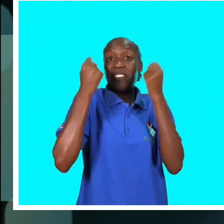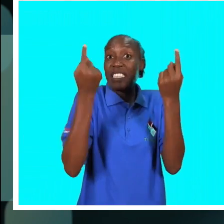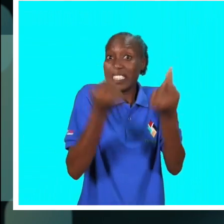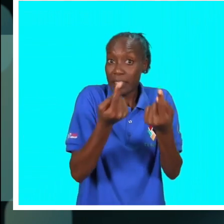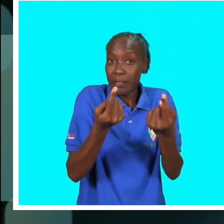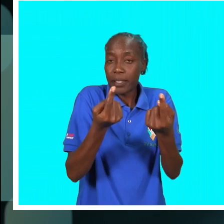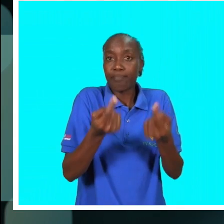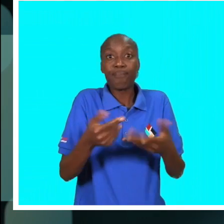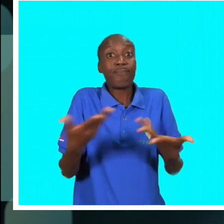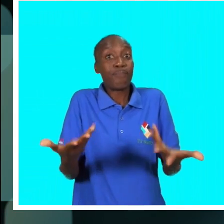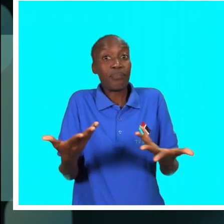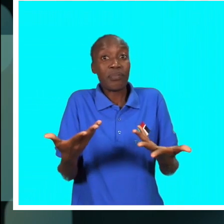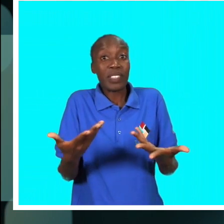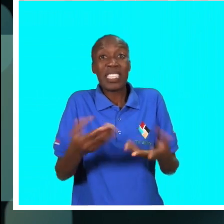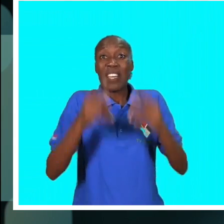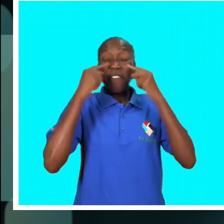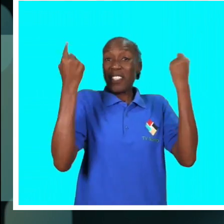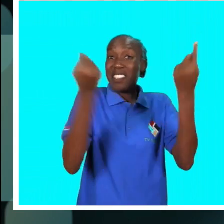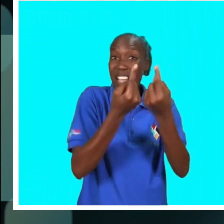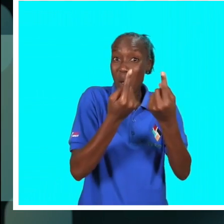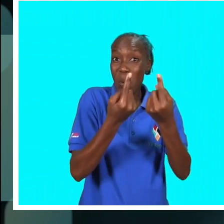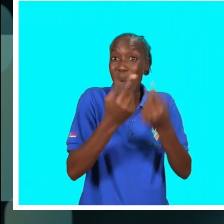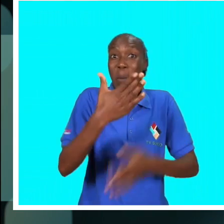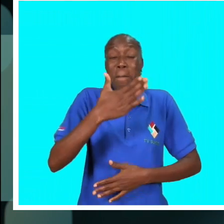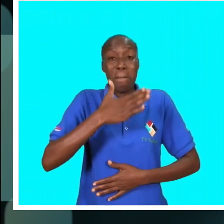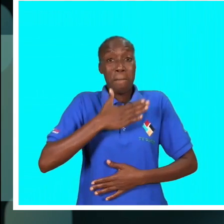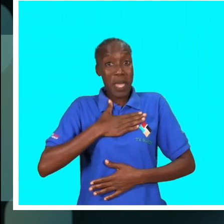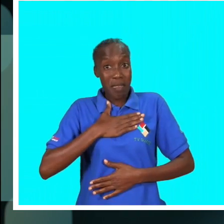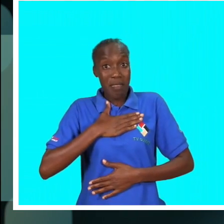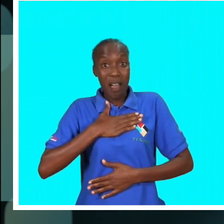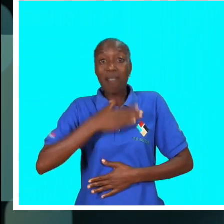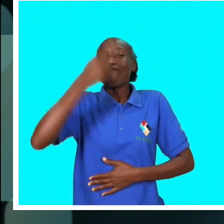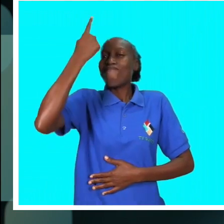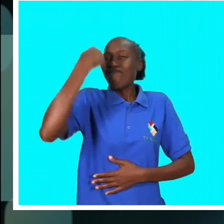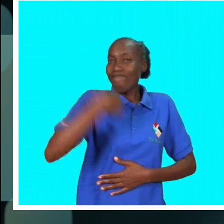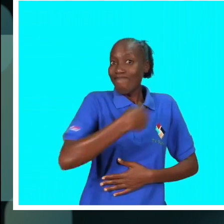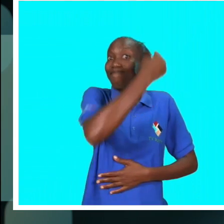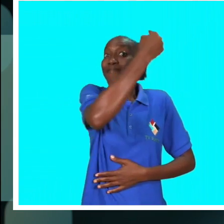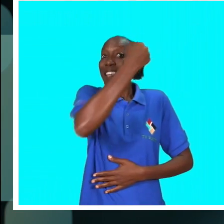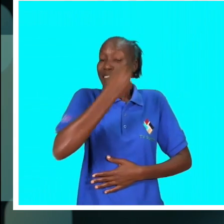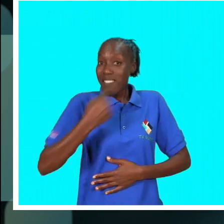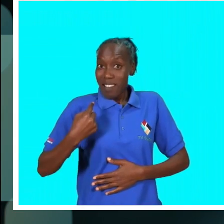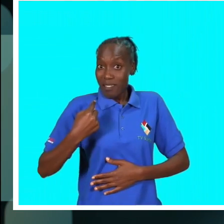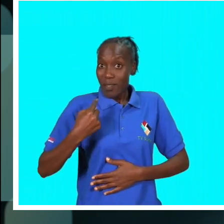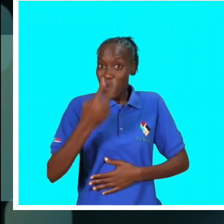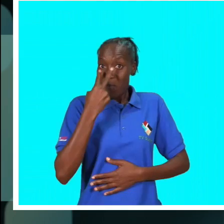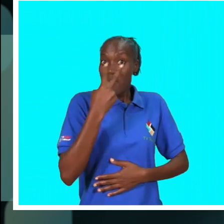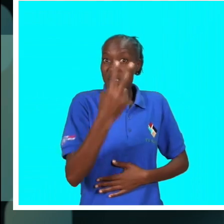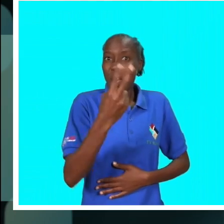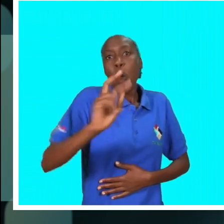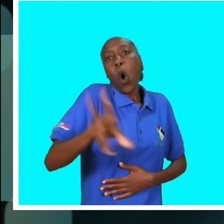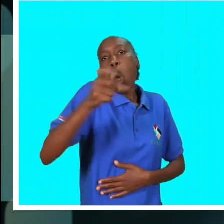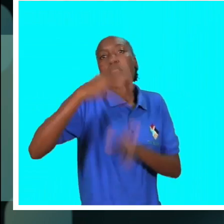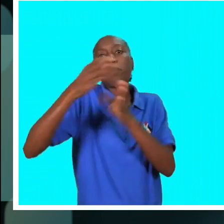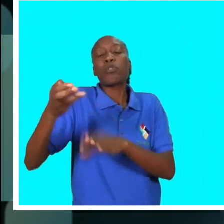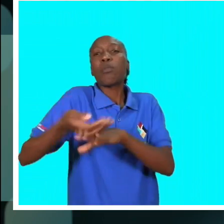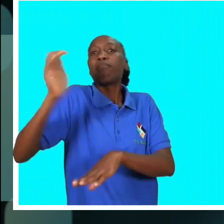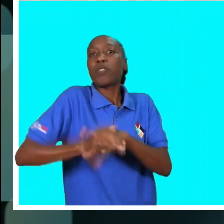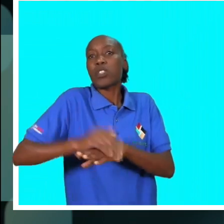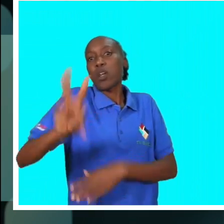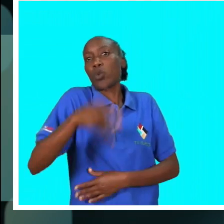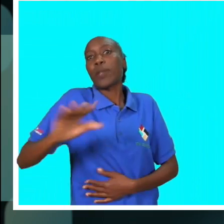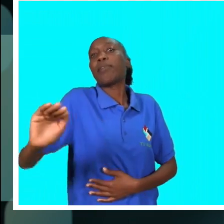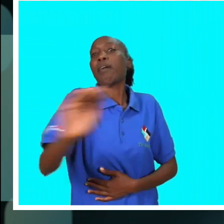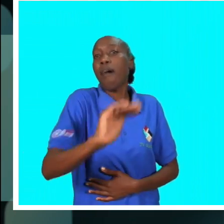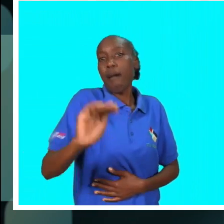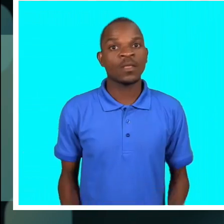visíveis. Os meus erros são muito mais vistos do que o erro do outro